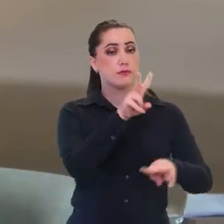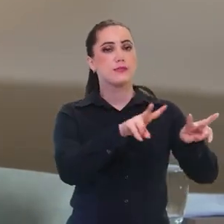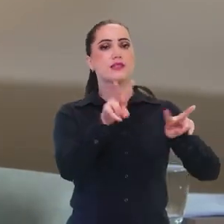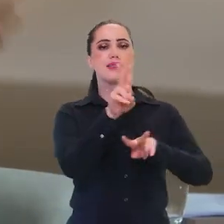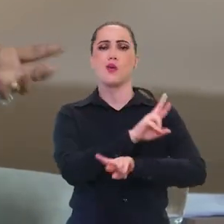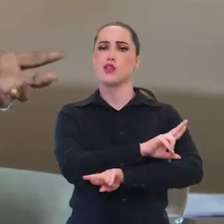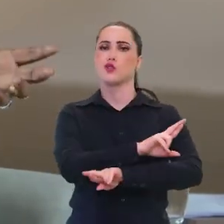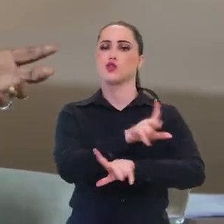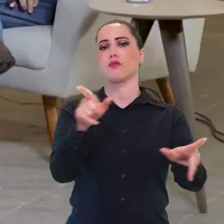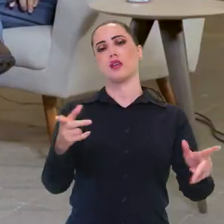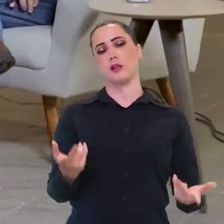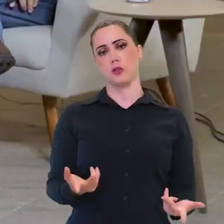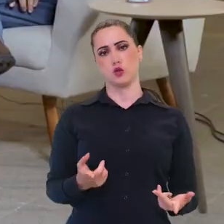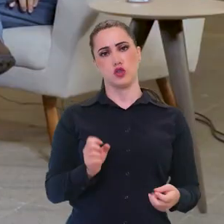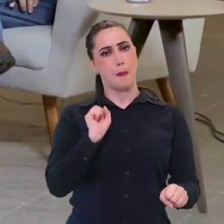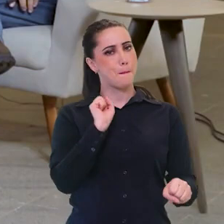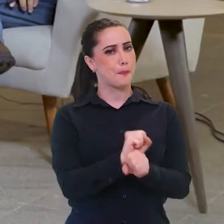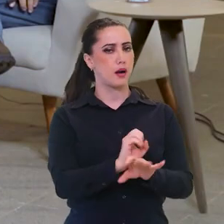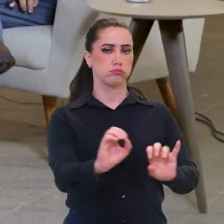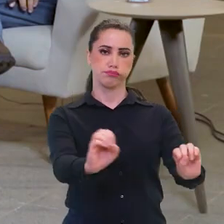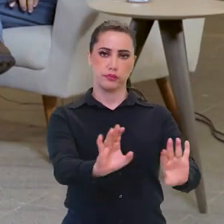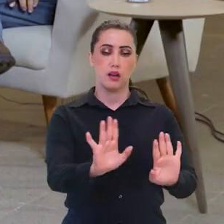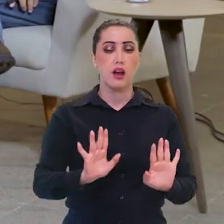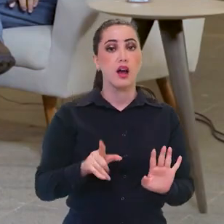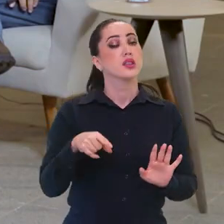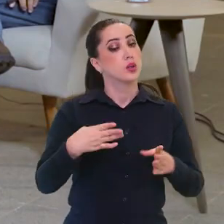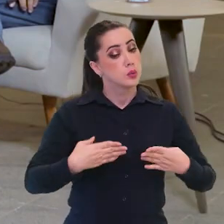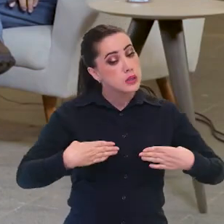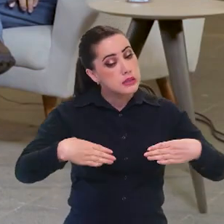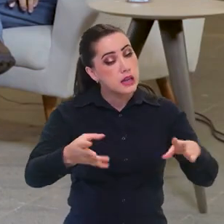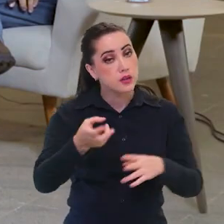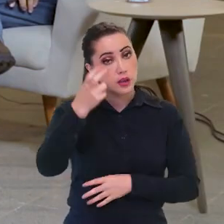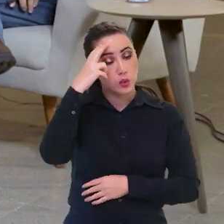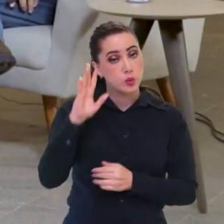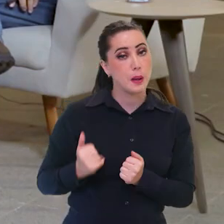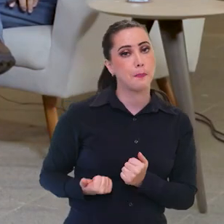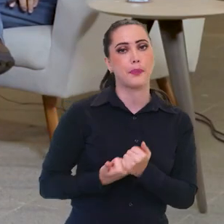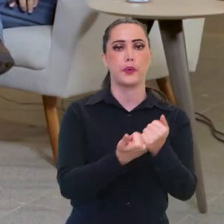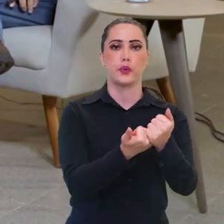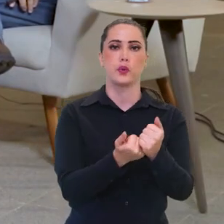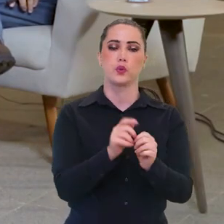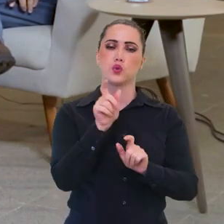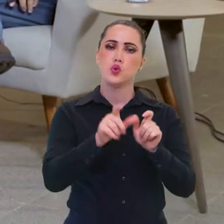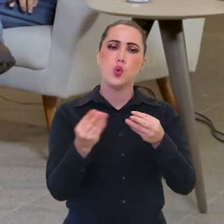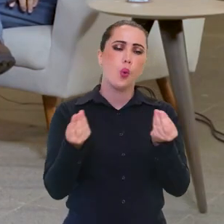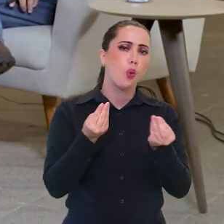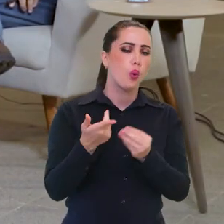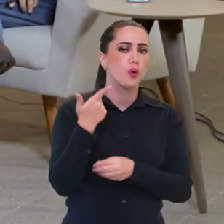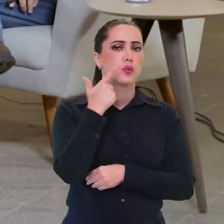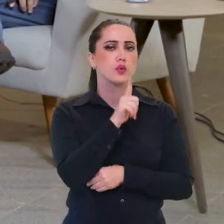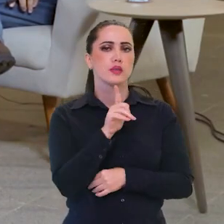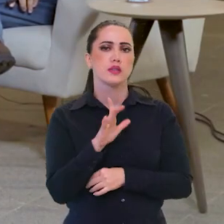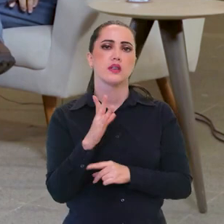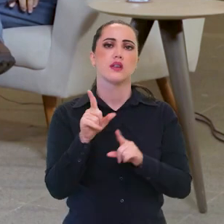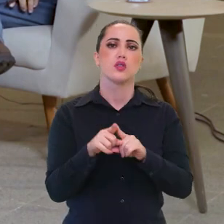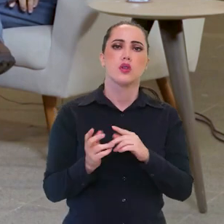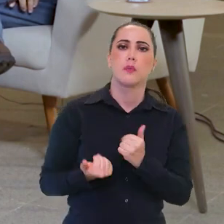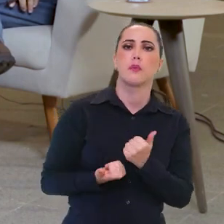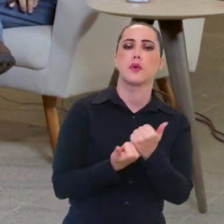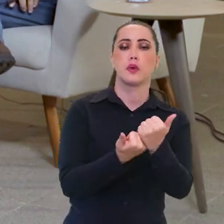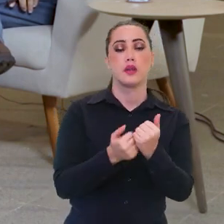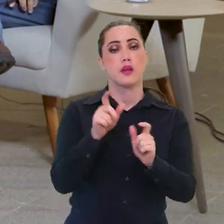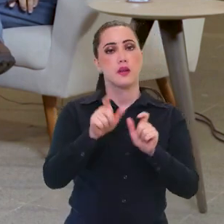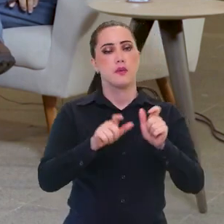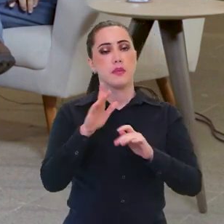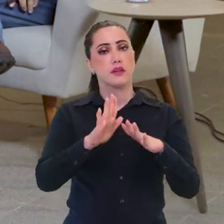gente não quer parar nada. O Ministério da Cultura tem que ser uma ferramenta de auxílio do fazer, para auxiliar o setor,